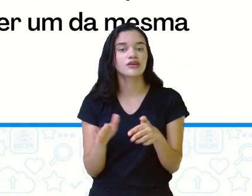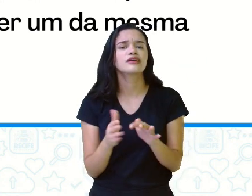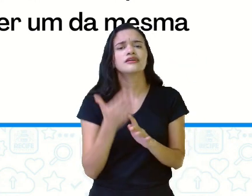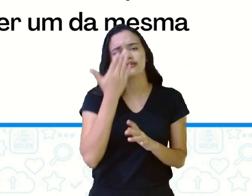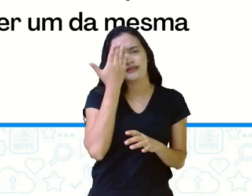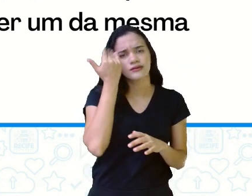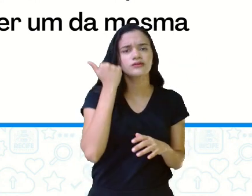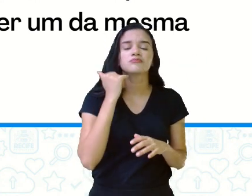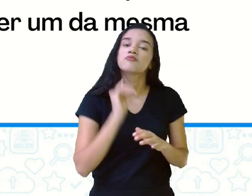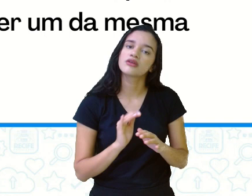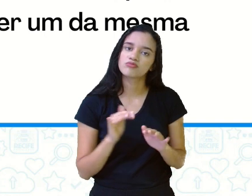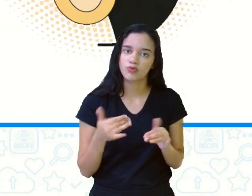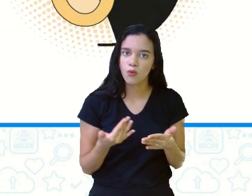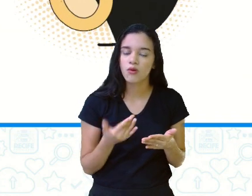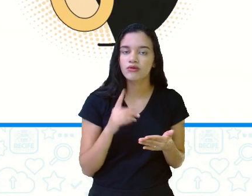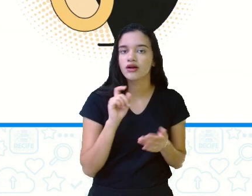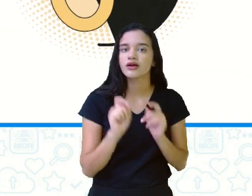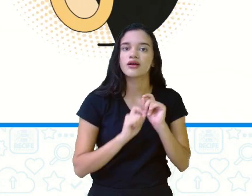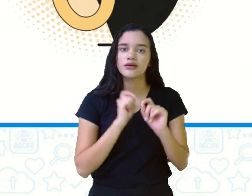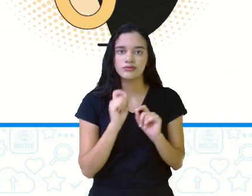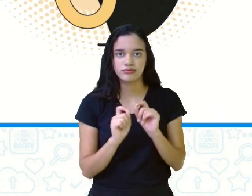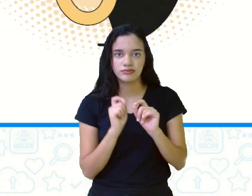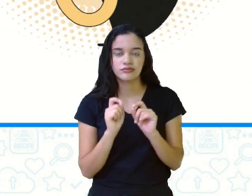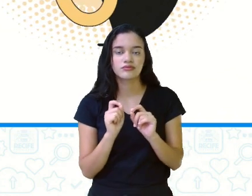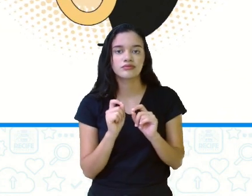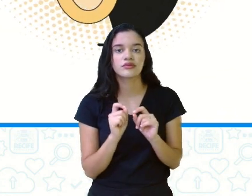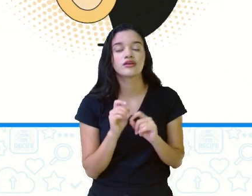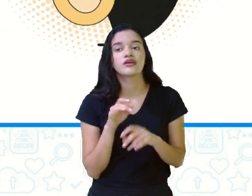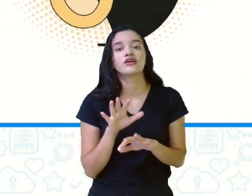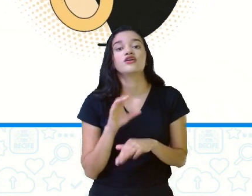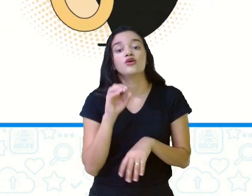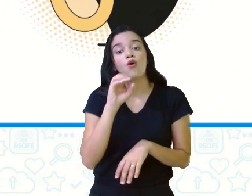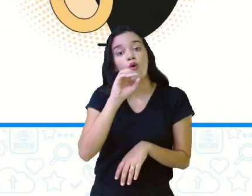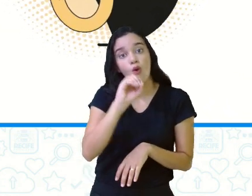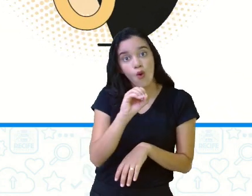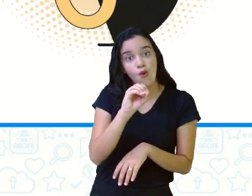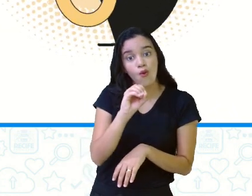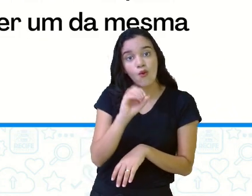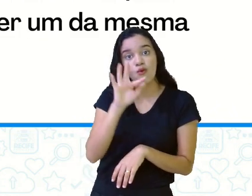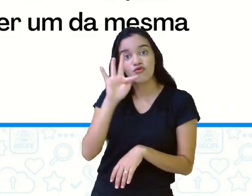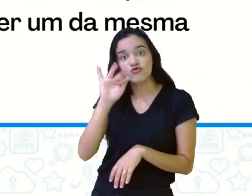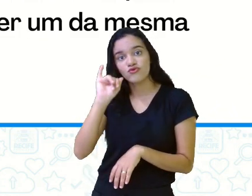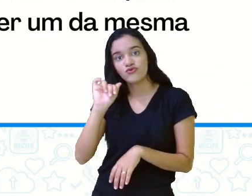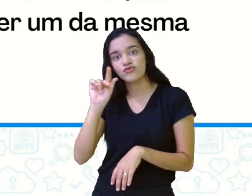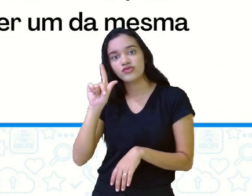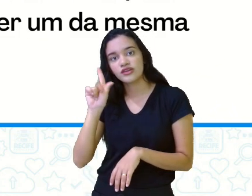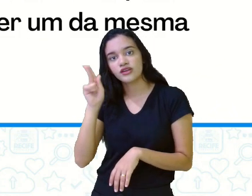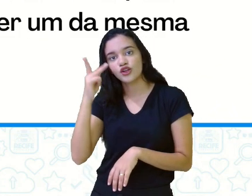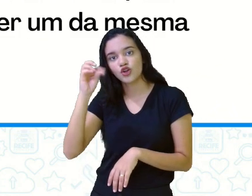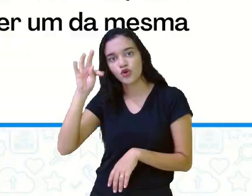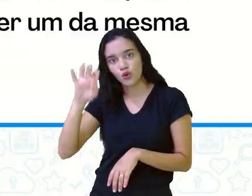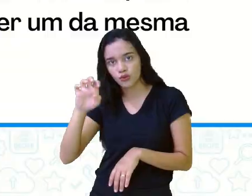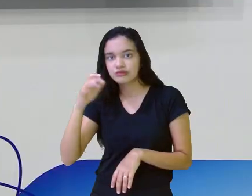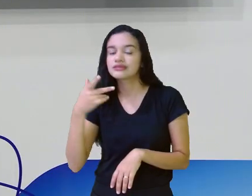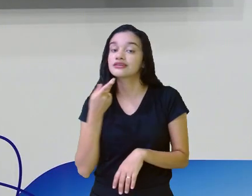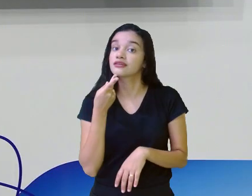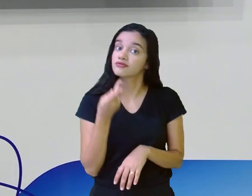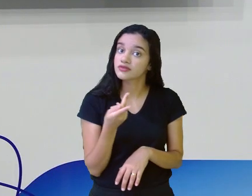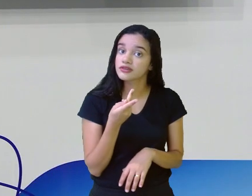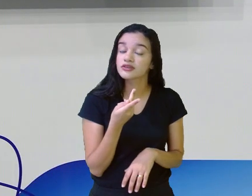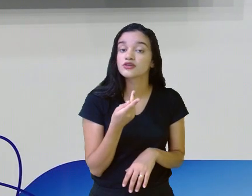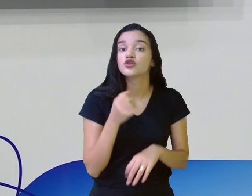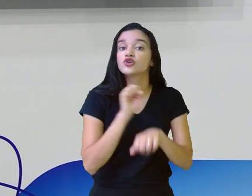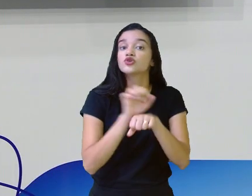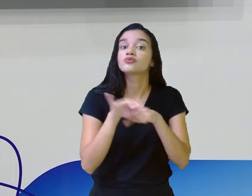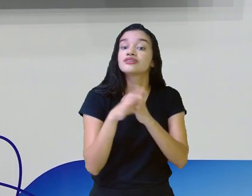sabemos qual é. Que é aí o filhote, o filhote aí que ele está falando. Ou seja, é